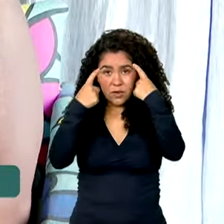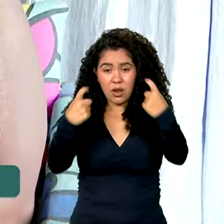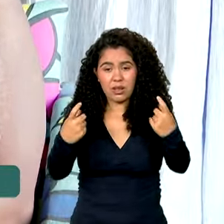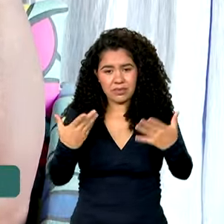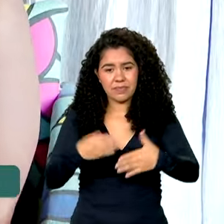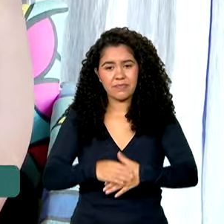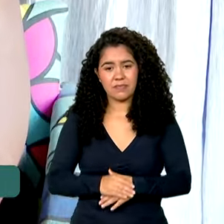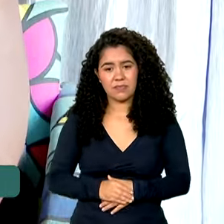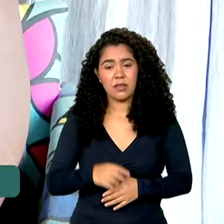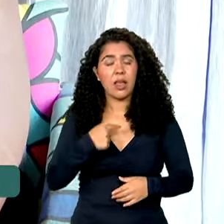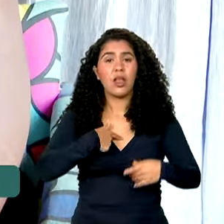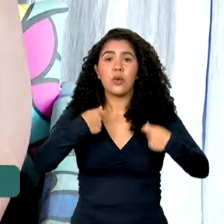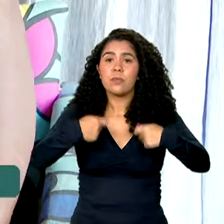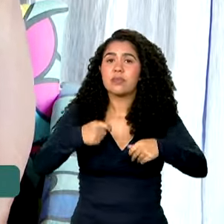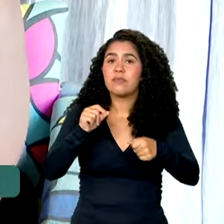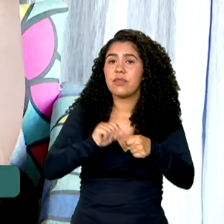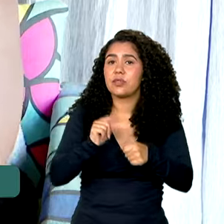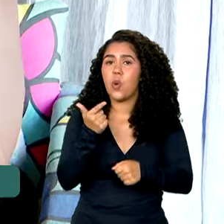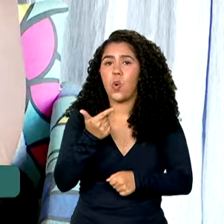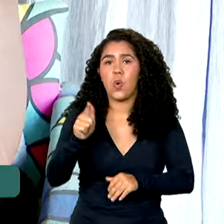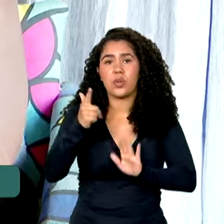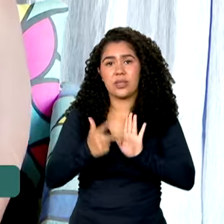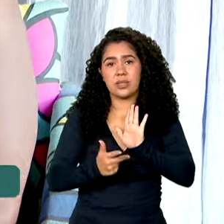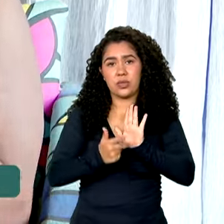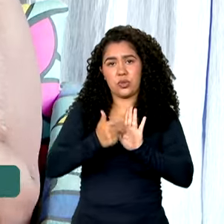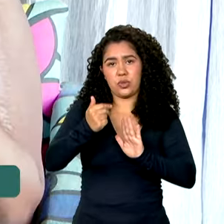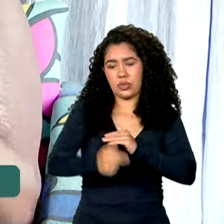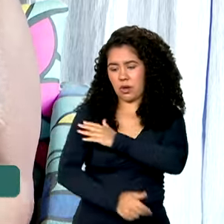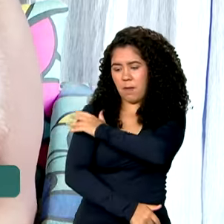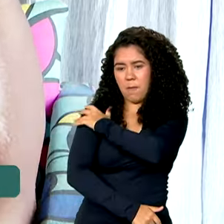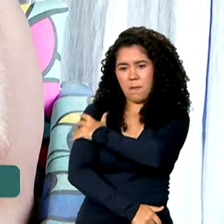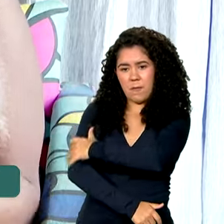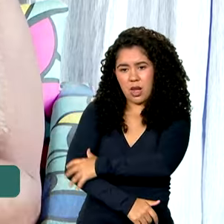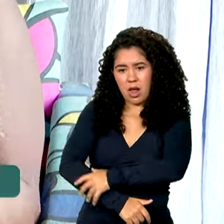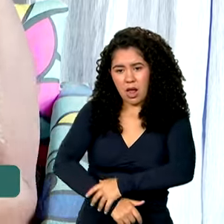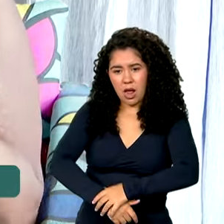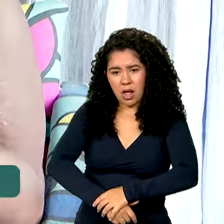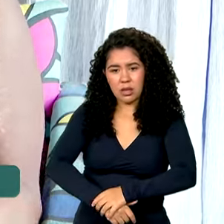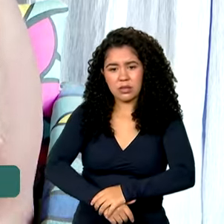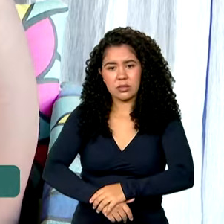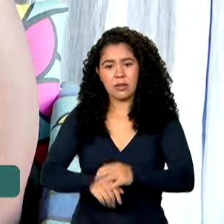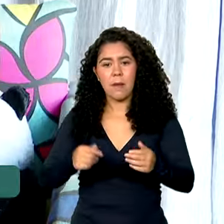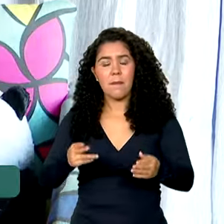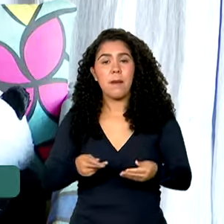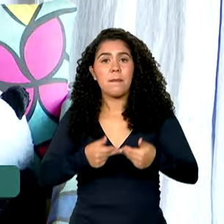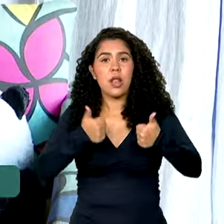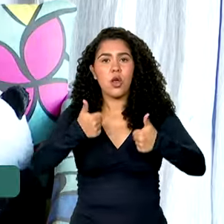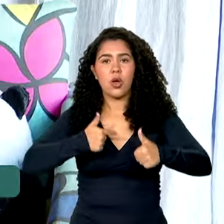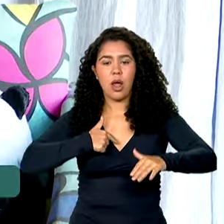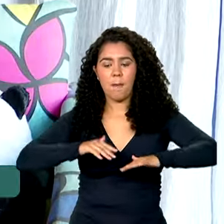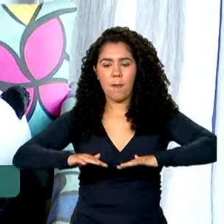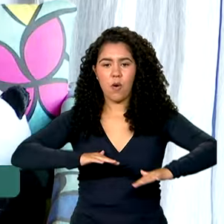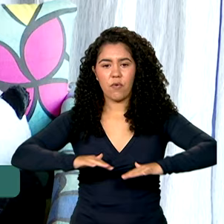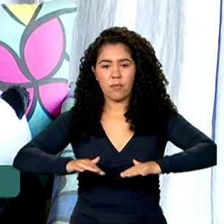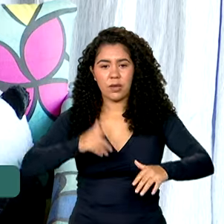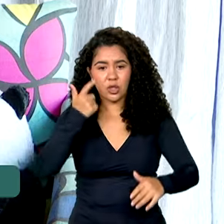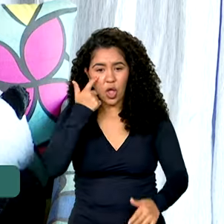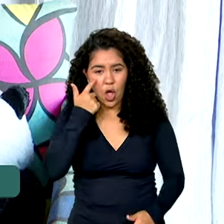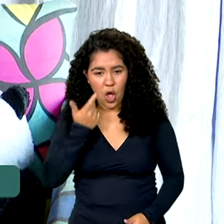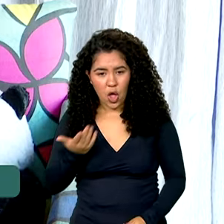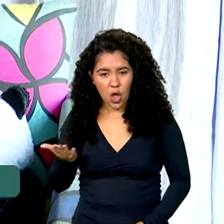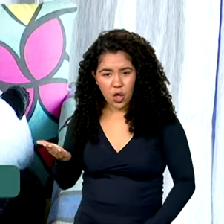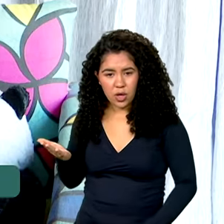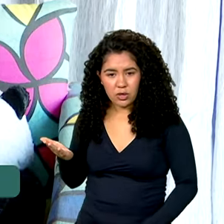preciso fazer outra cirurgia, no outro braço, para melhorar meus movimentos. Isso aqui é um nervo. Aham.